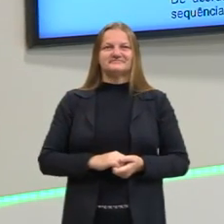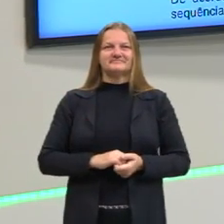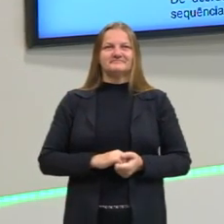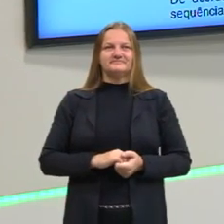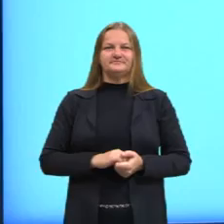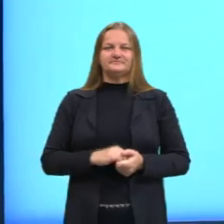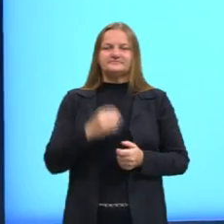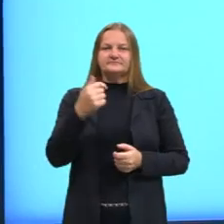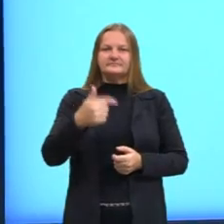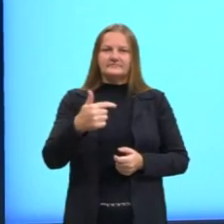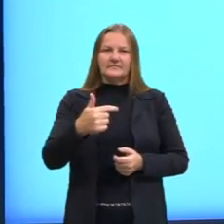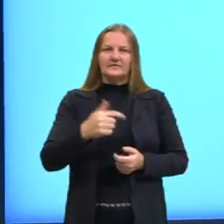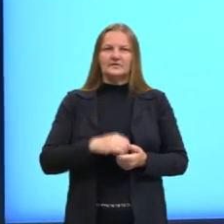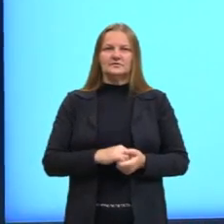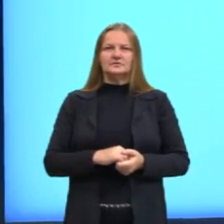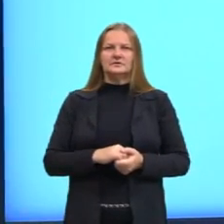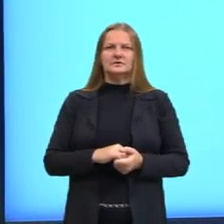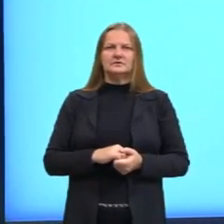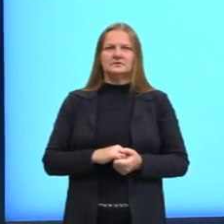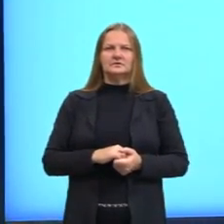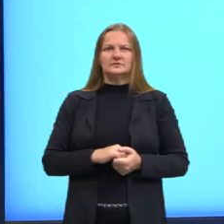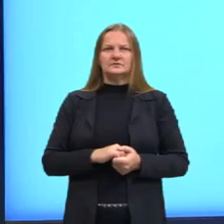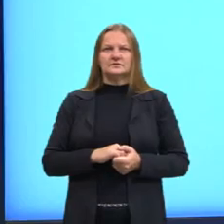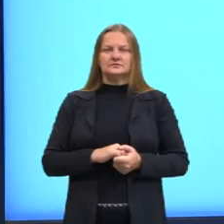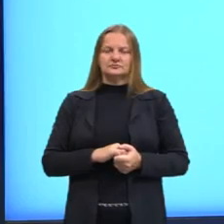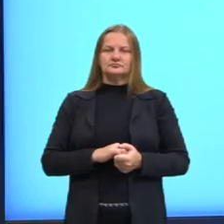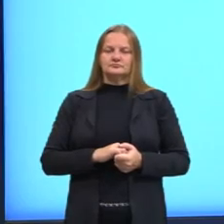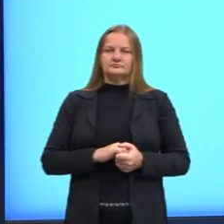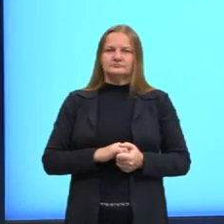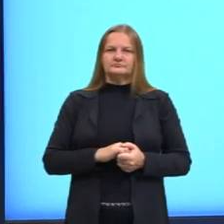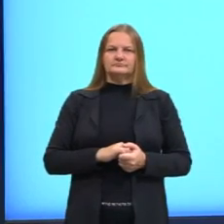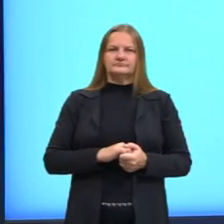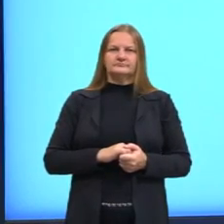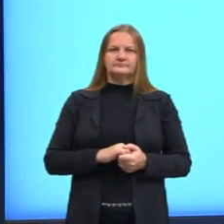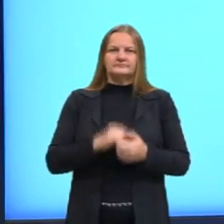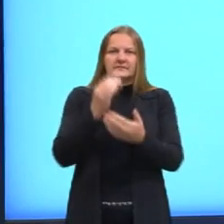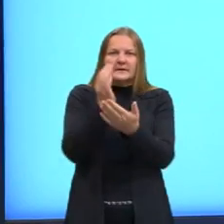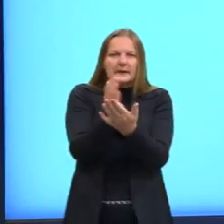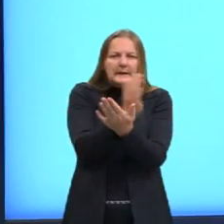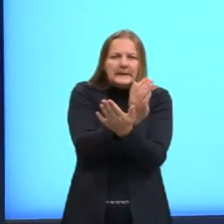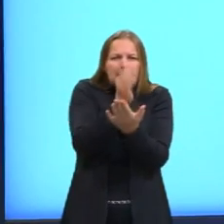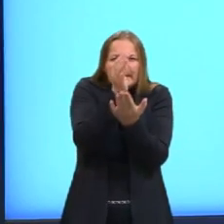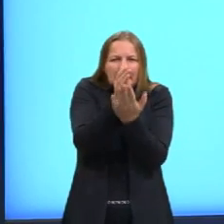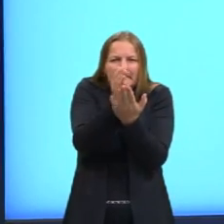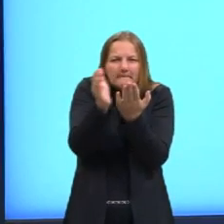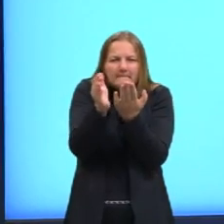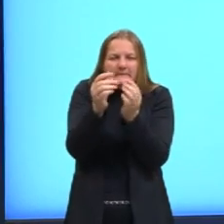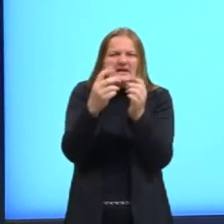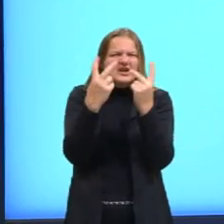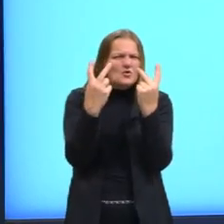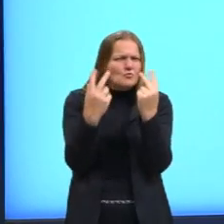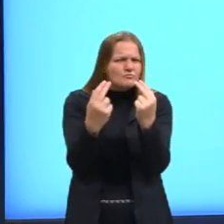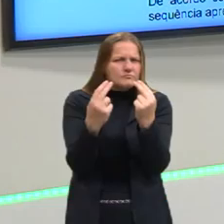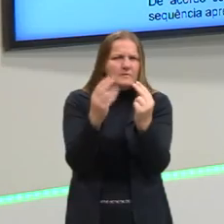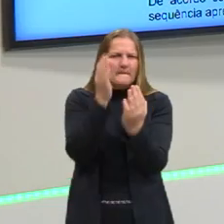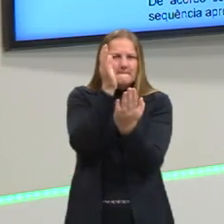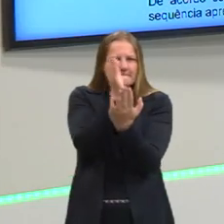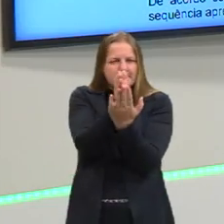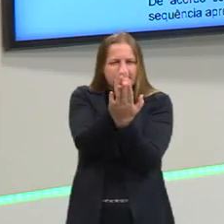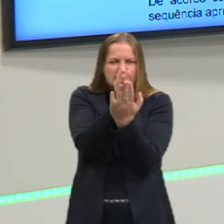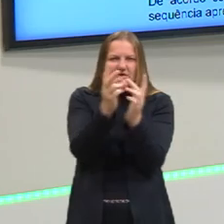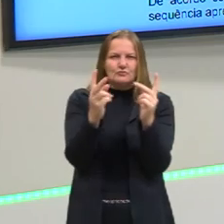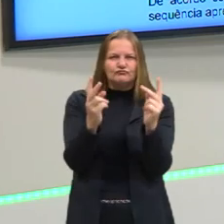figura dois é a metade do tamanho da figura um. Importante a gente reparar essa característica.